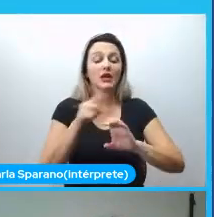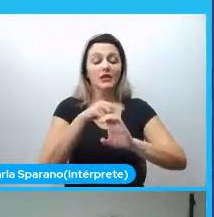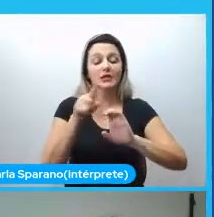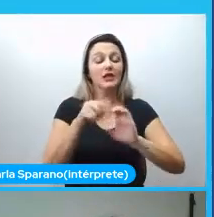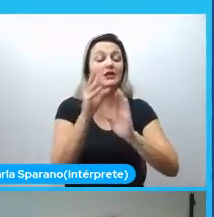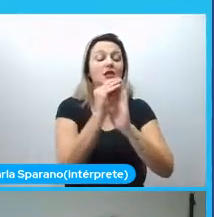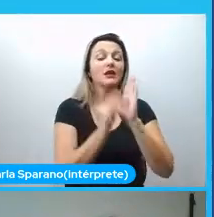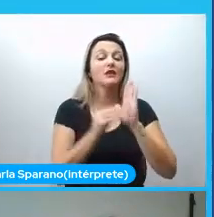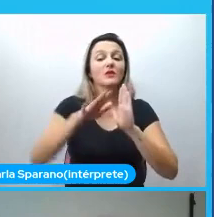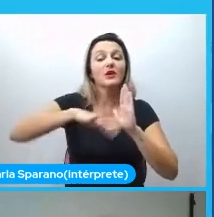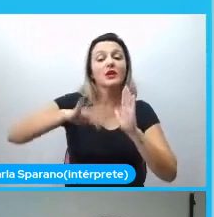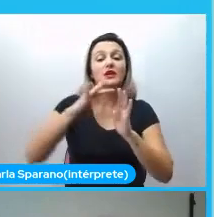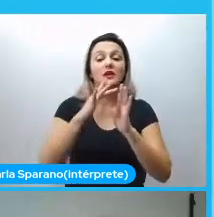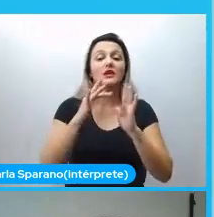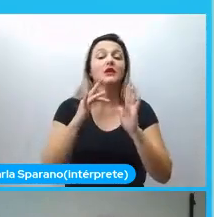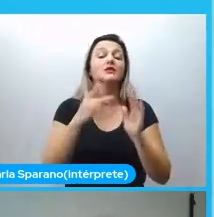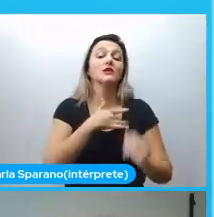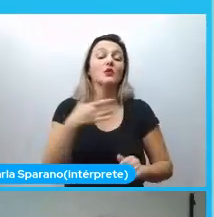mãos à obra.